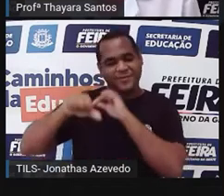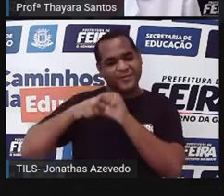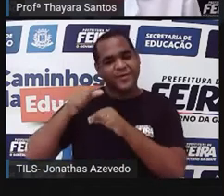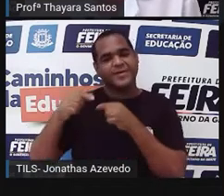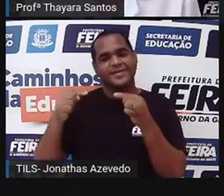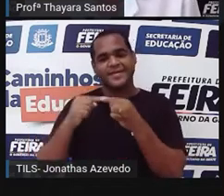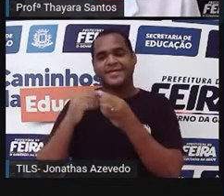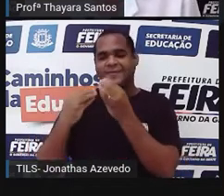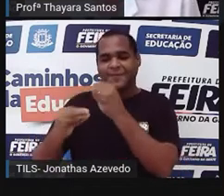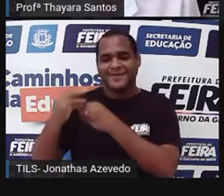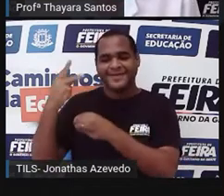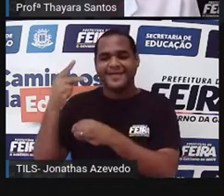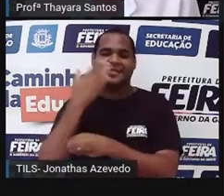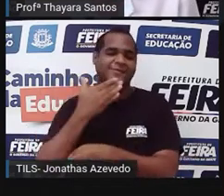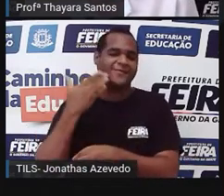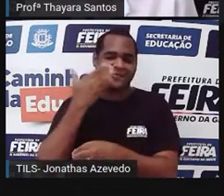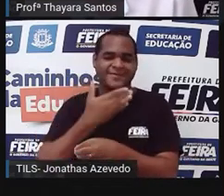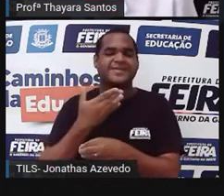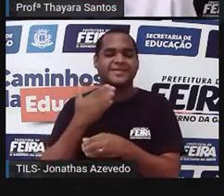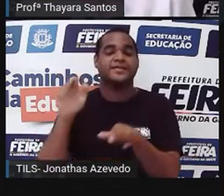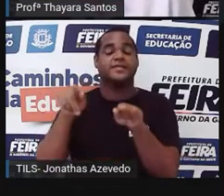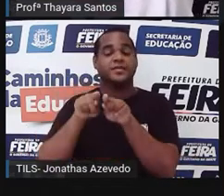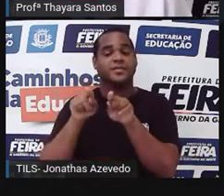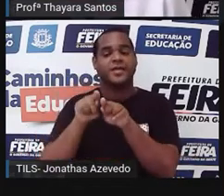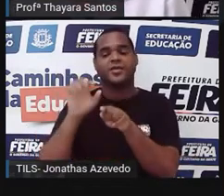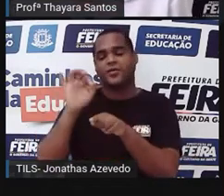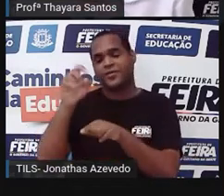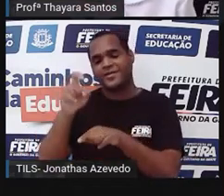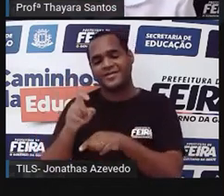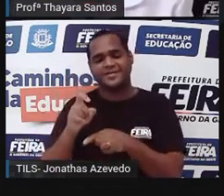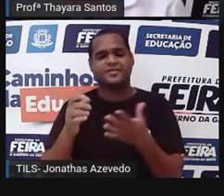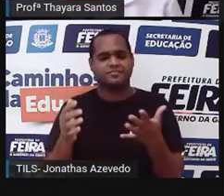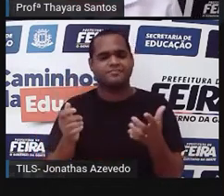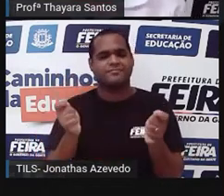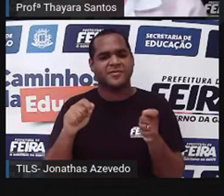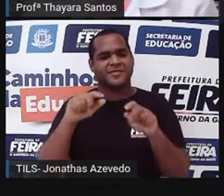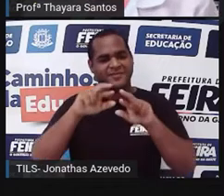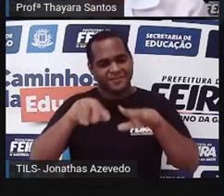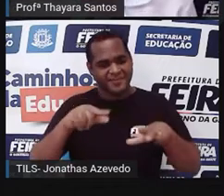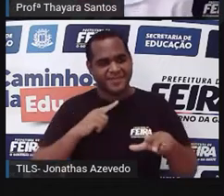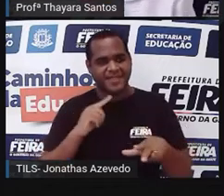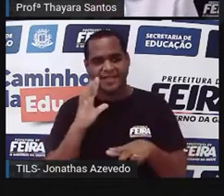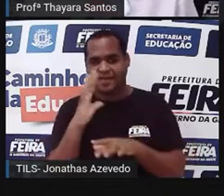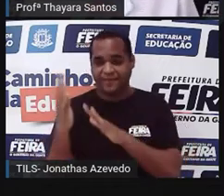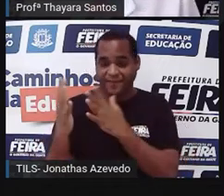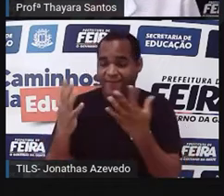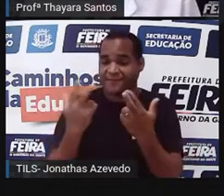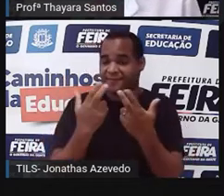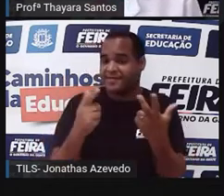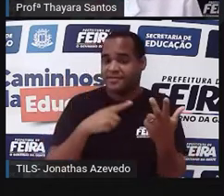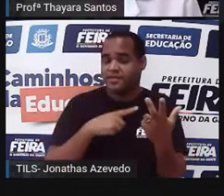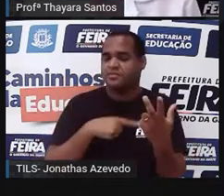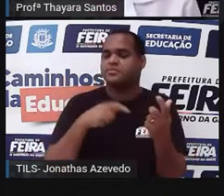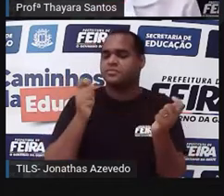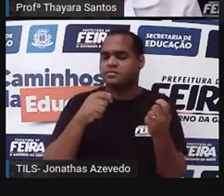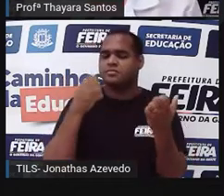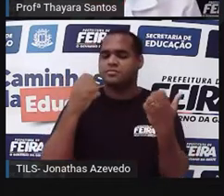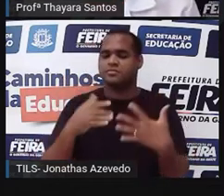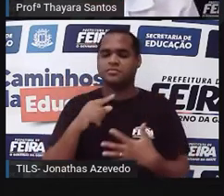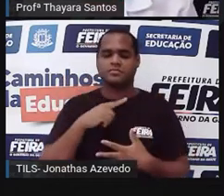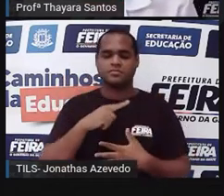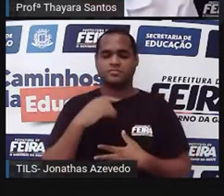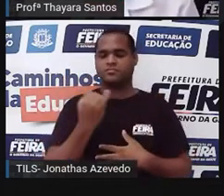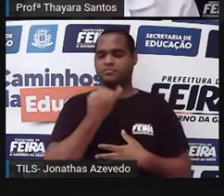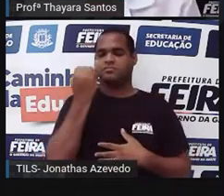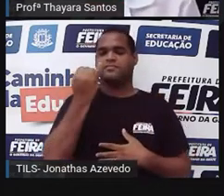no alimento delas, que é a glicose, mais o oxigênio. Como a maioria das plantas, na maior parte do tempo delas, não dá para dizer